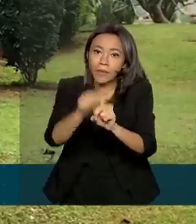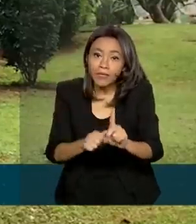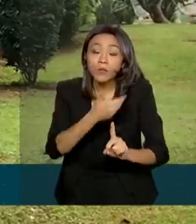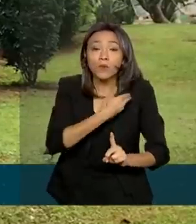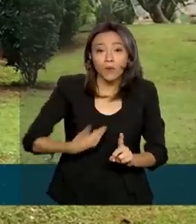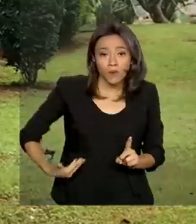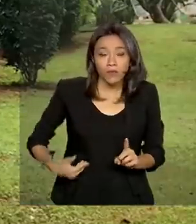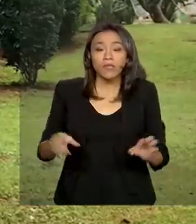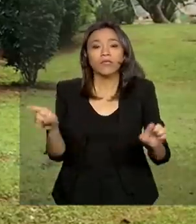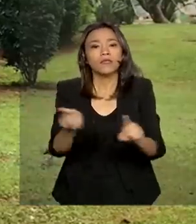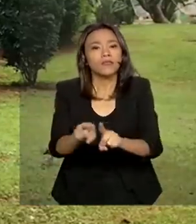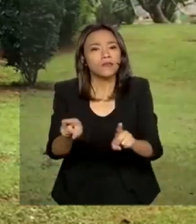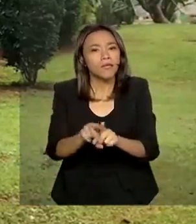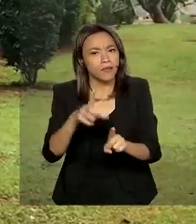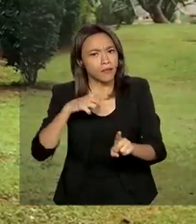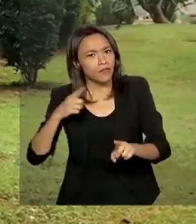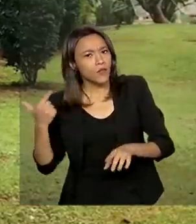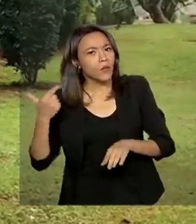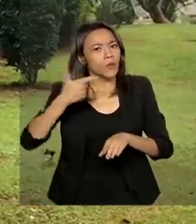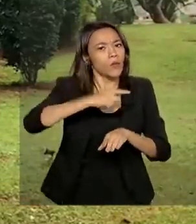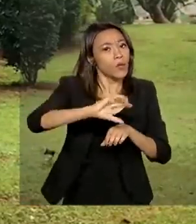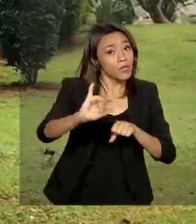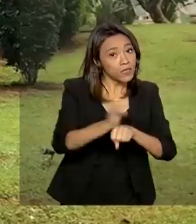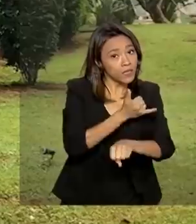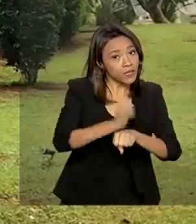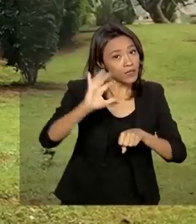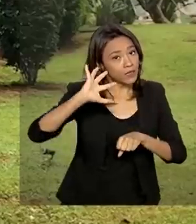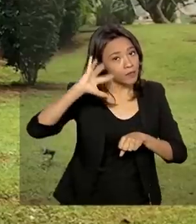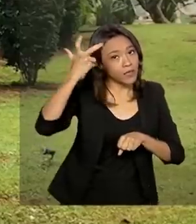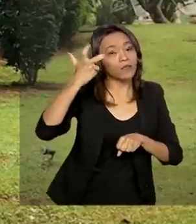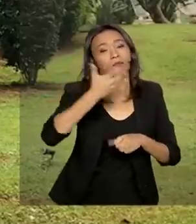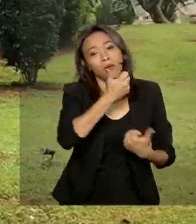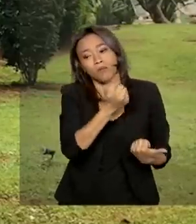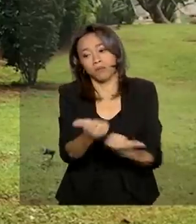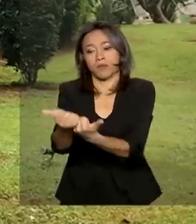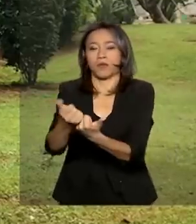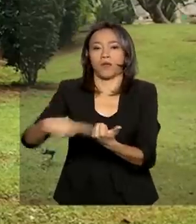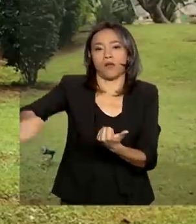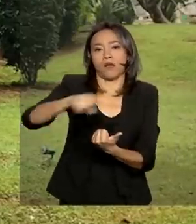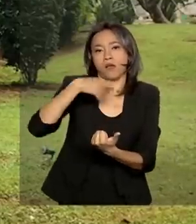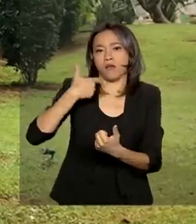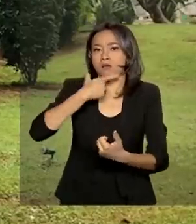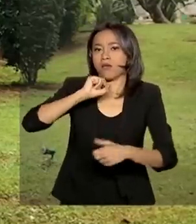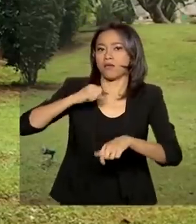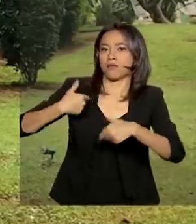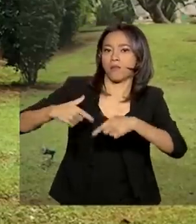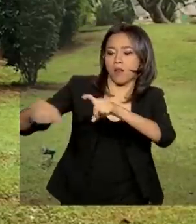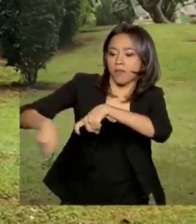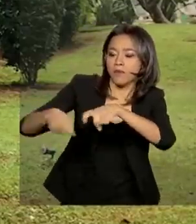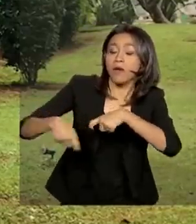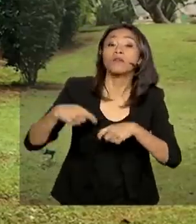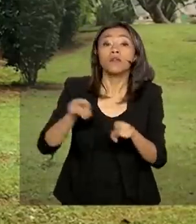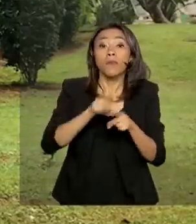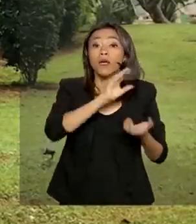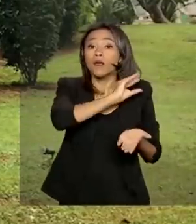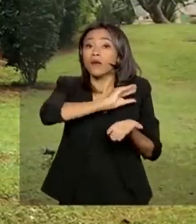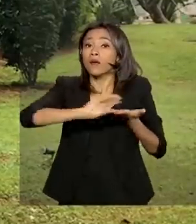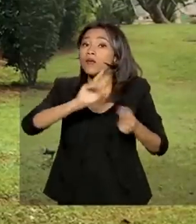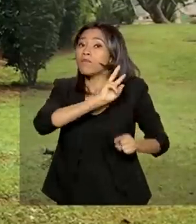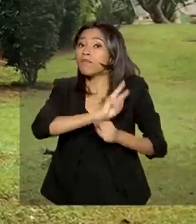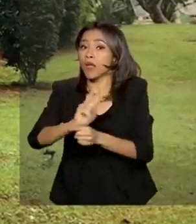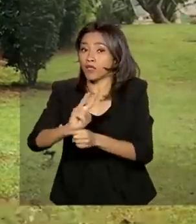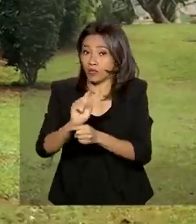governo também tomou outras medidas para socorrer os agricultores, disponibilizou linhas de crédito especial